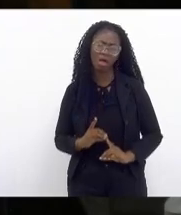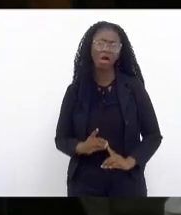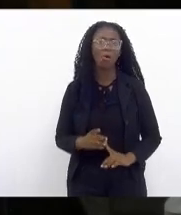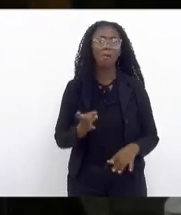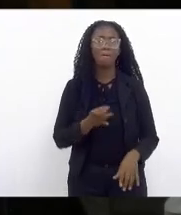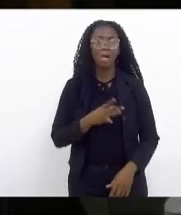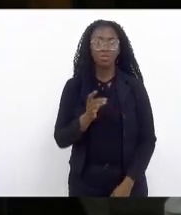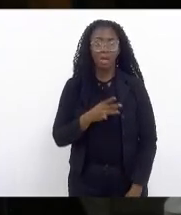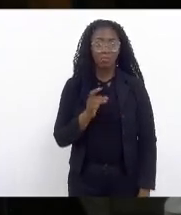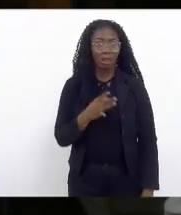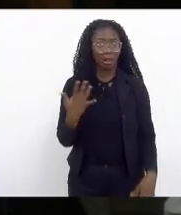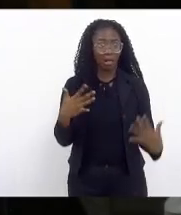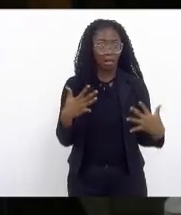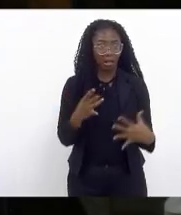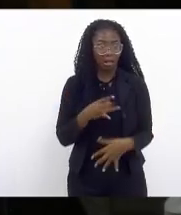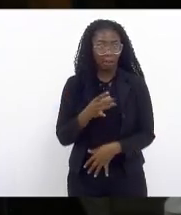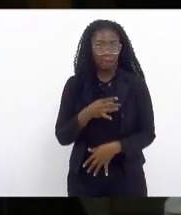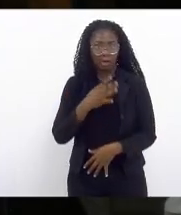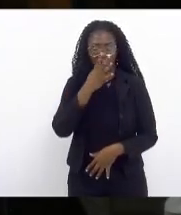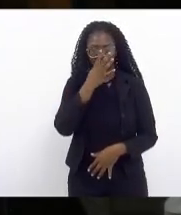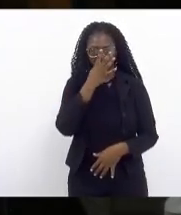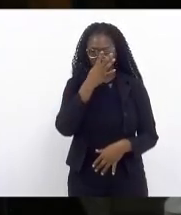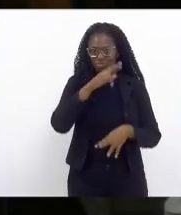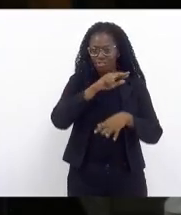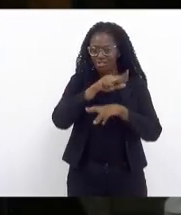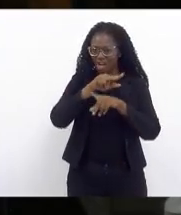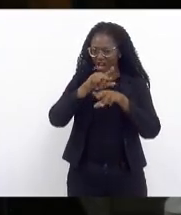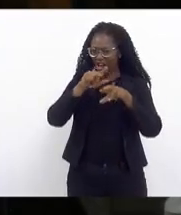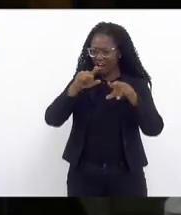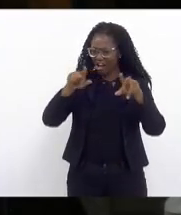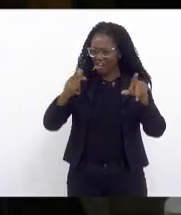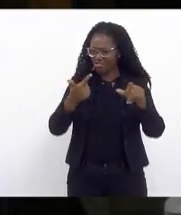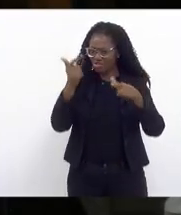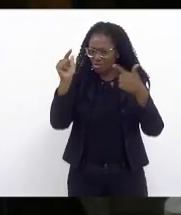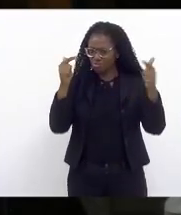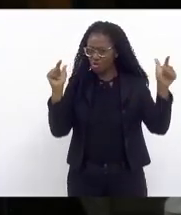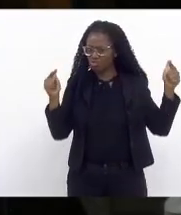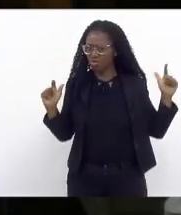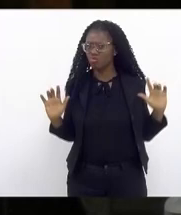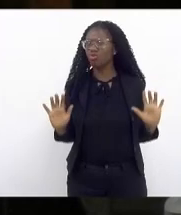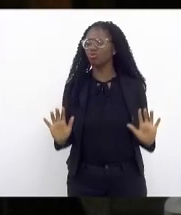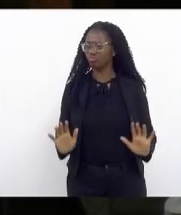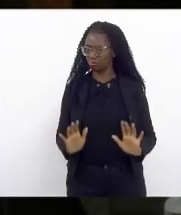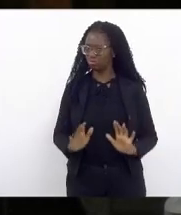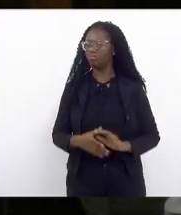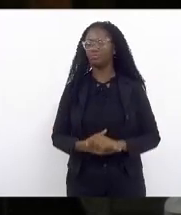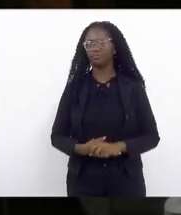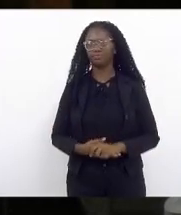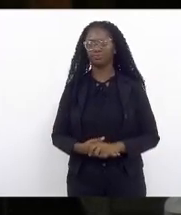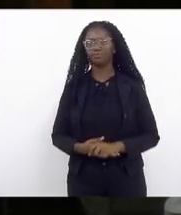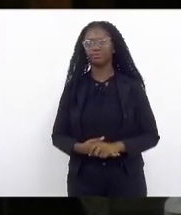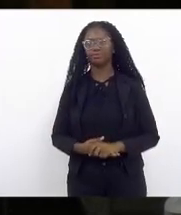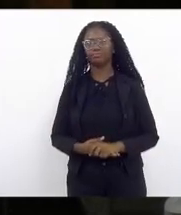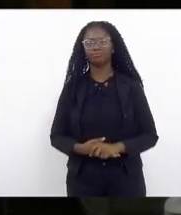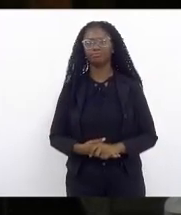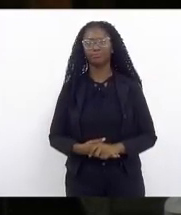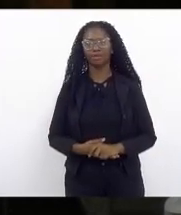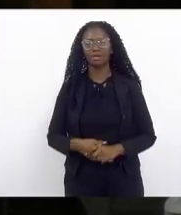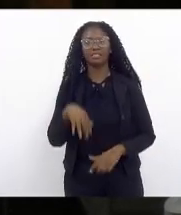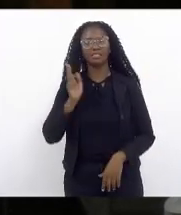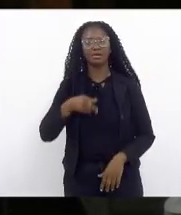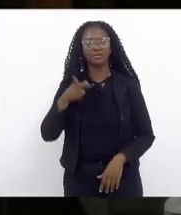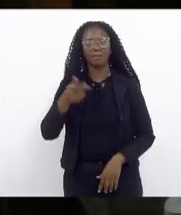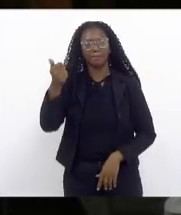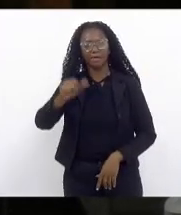pelo medo e outros tipos de transtornos e cada vez se agravando